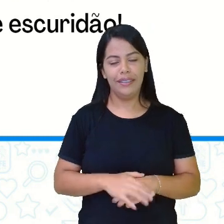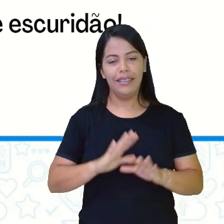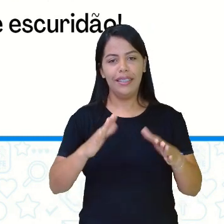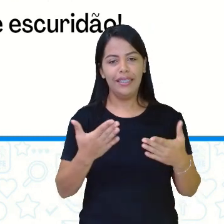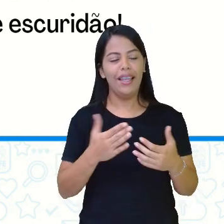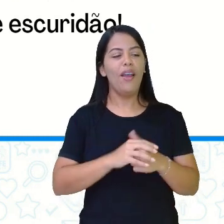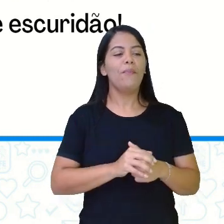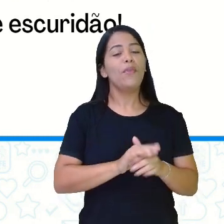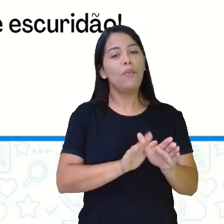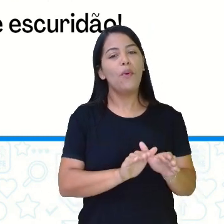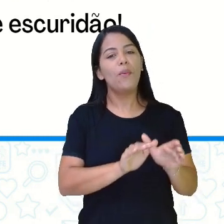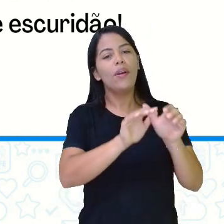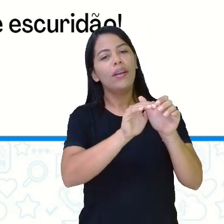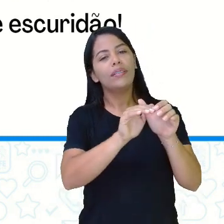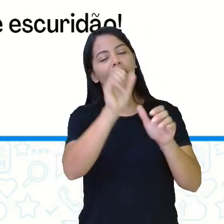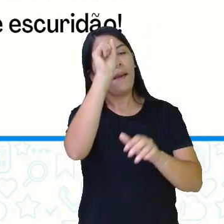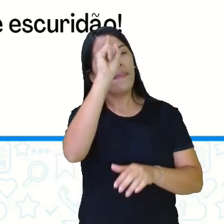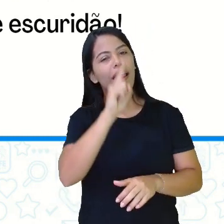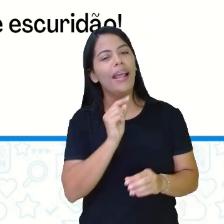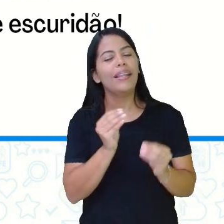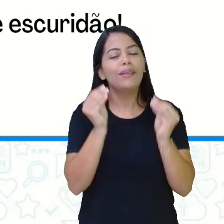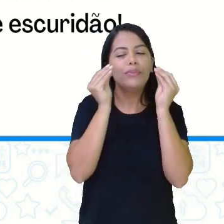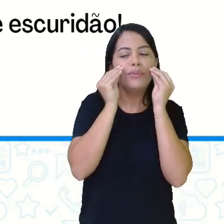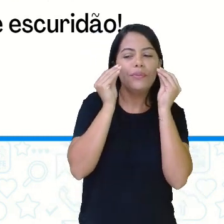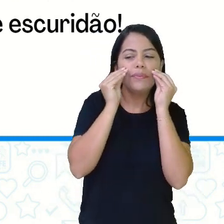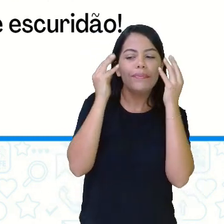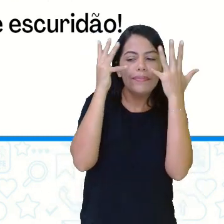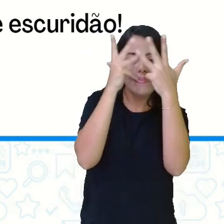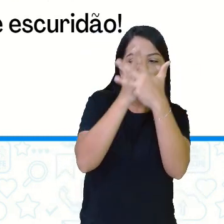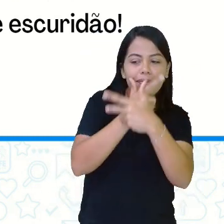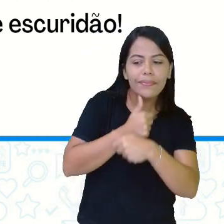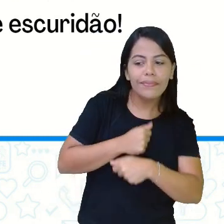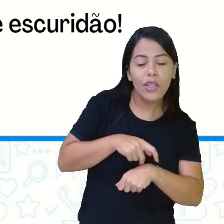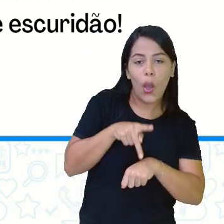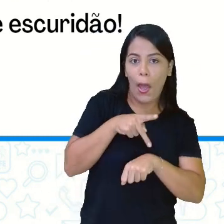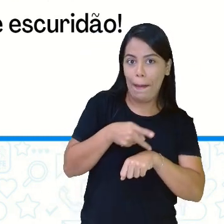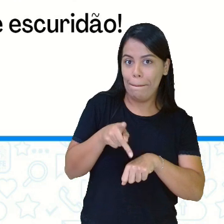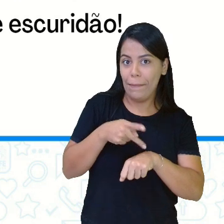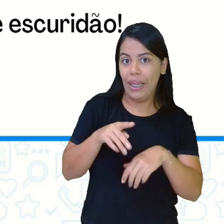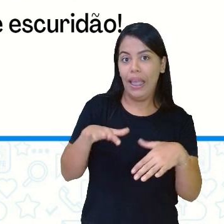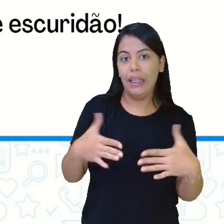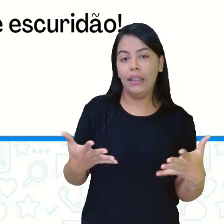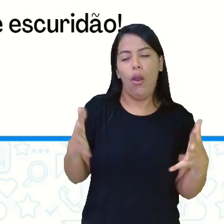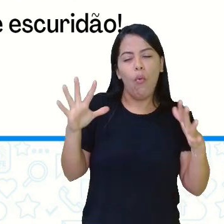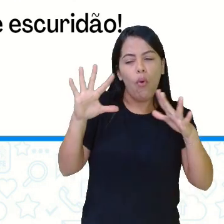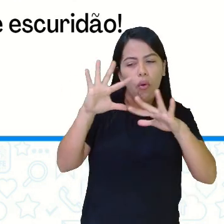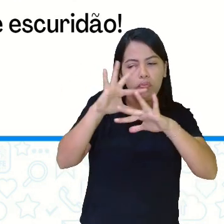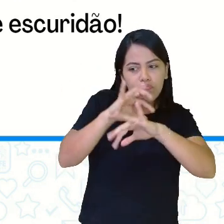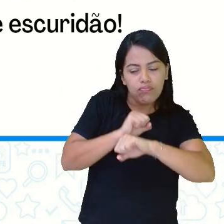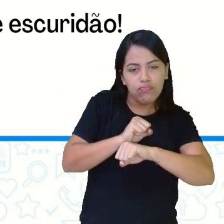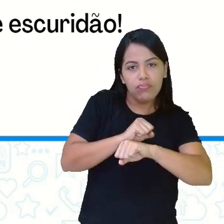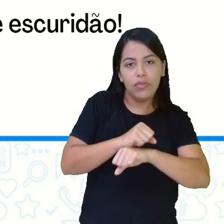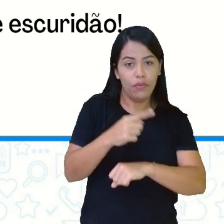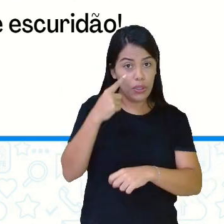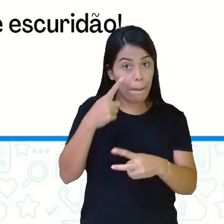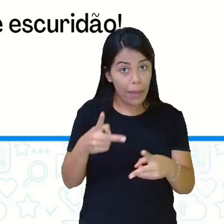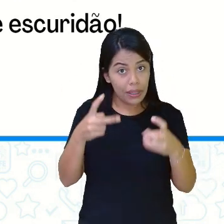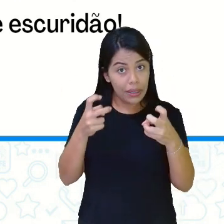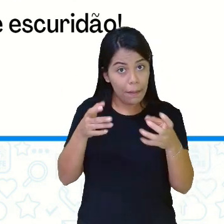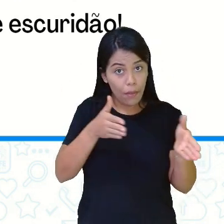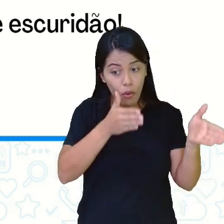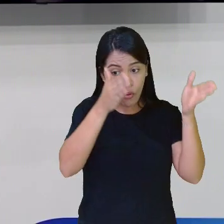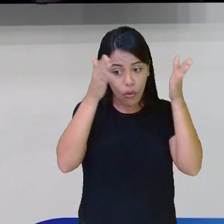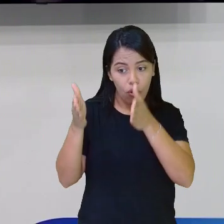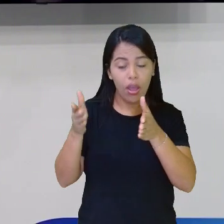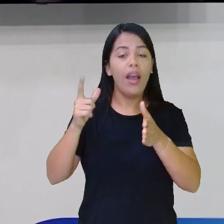tão bonitinhas e as pretas, então, ó que escuridão. Observou que do outro lado